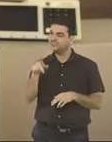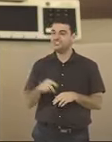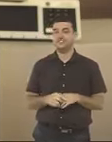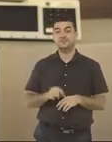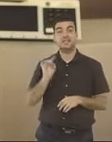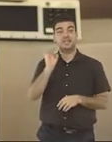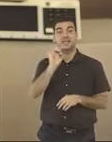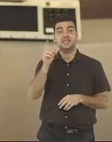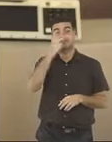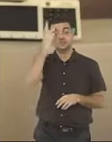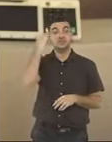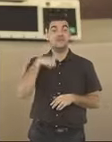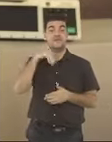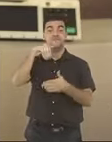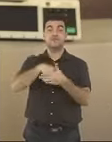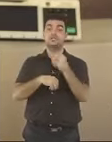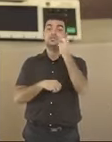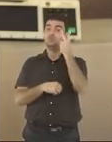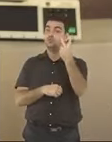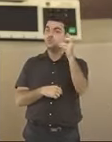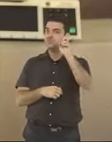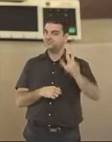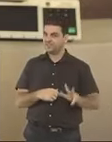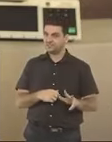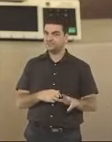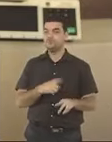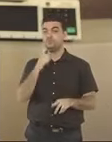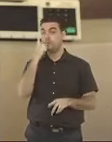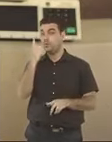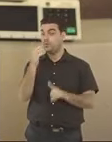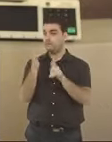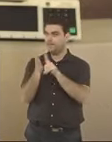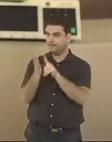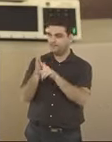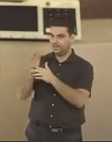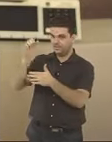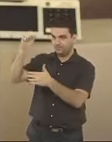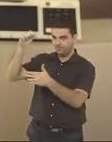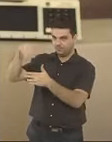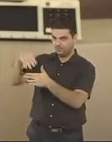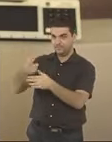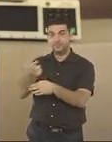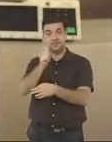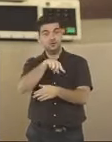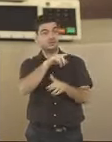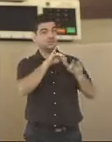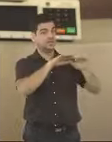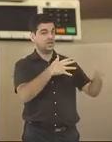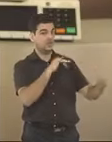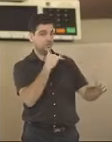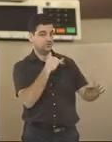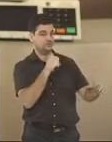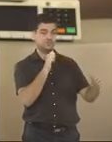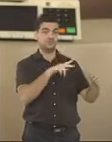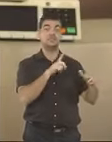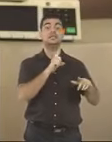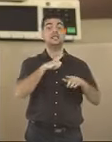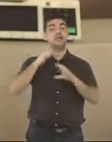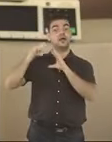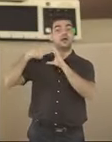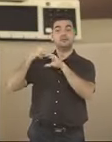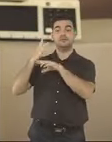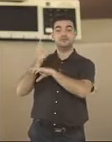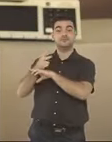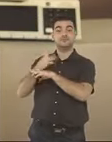cada voluntário vota duas vezes, uma em cédula de papel e outra na urna. Tudo é gravado.